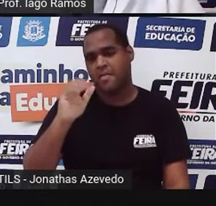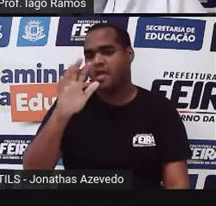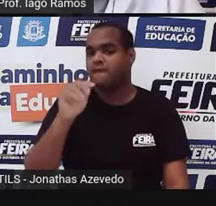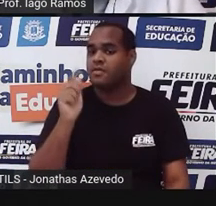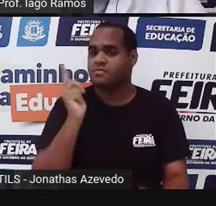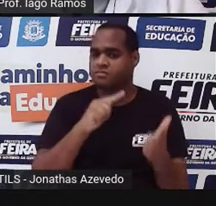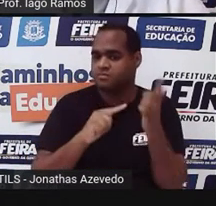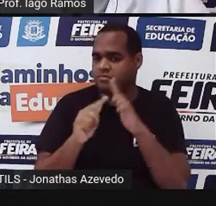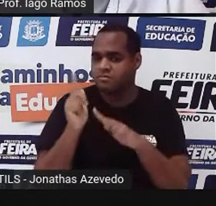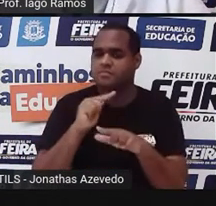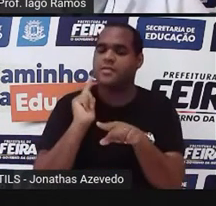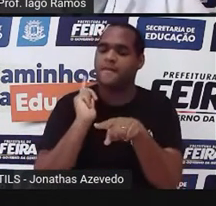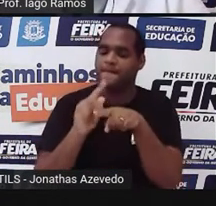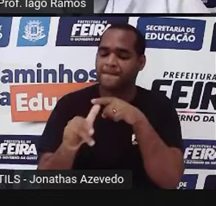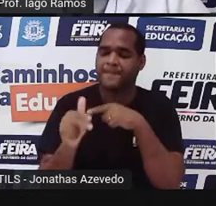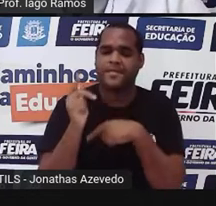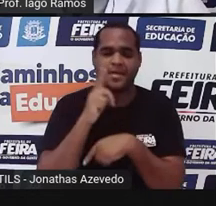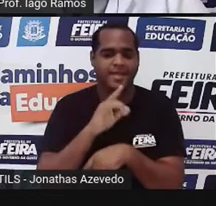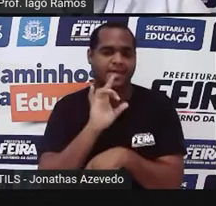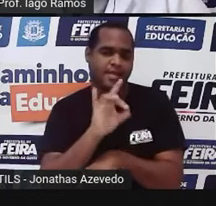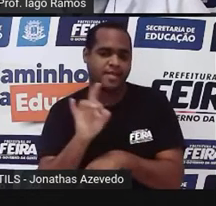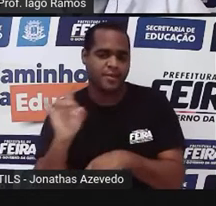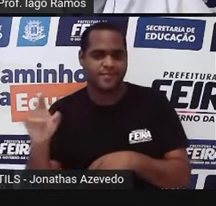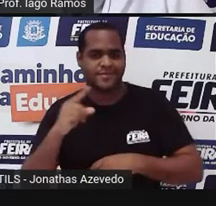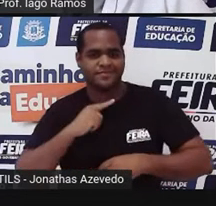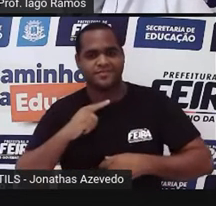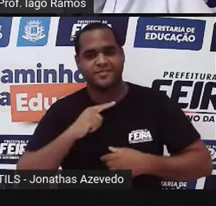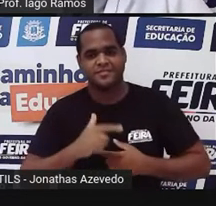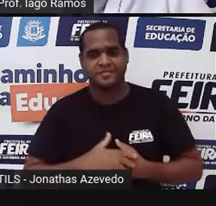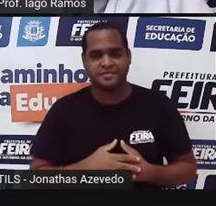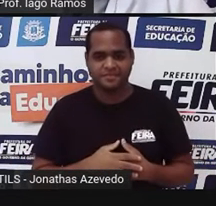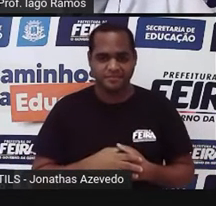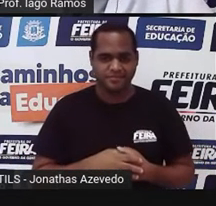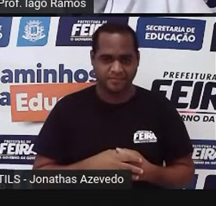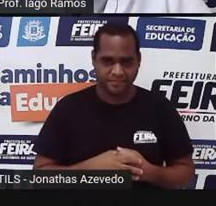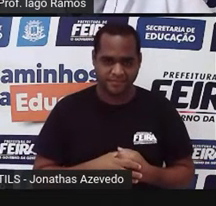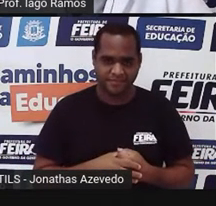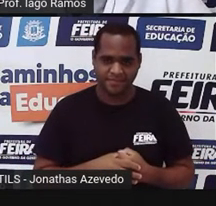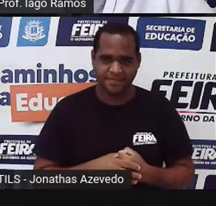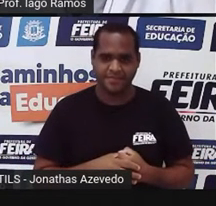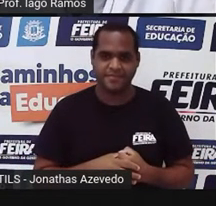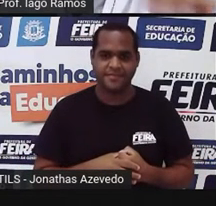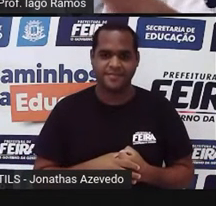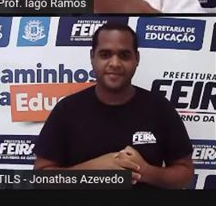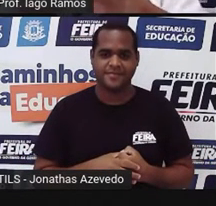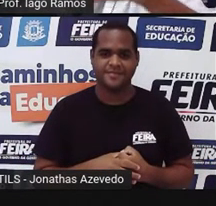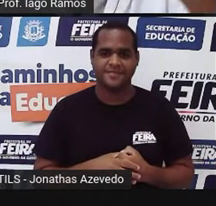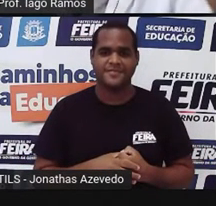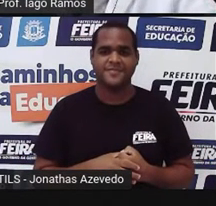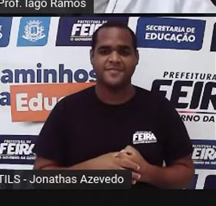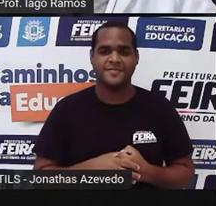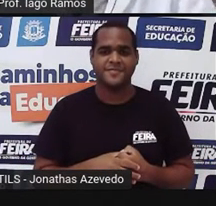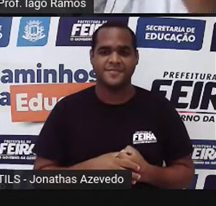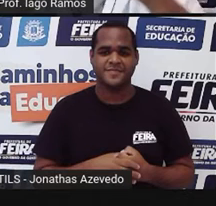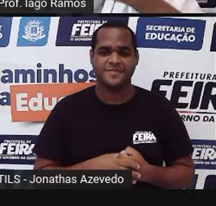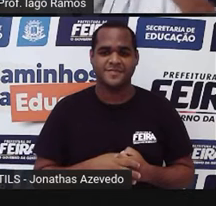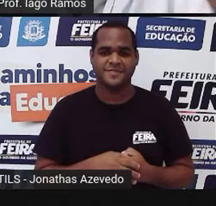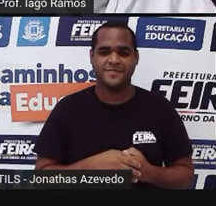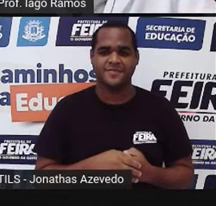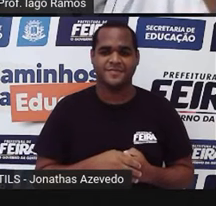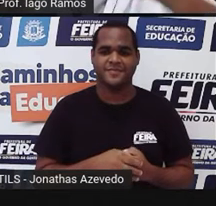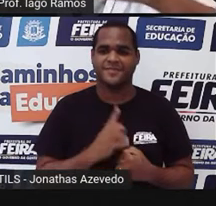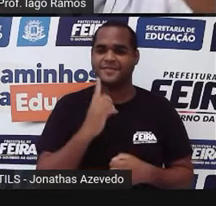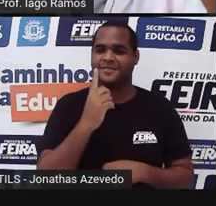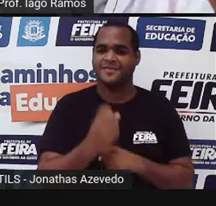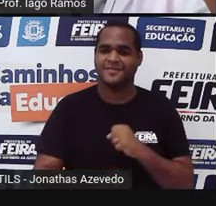sendo aprovado em cada unidade. Ok? E outra coisa também é o seguinte. Pensando agora no ano inteiro,